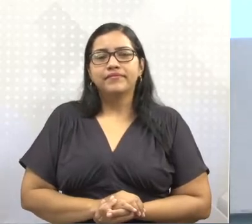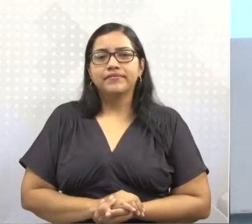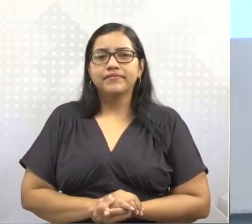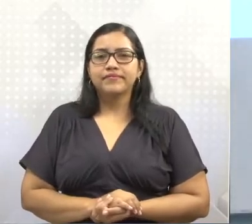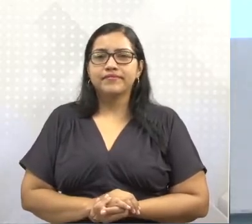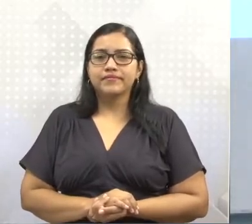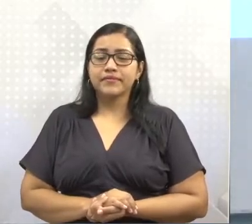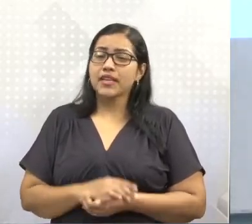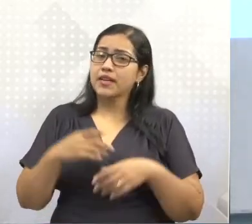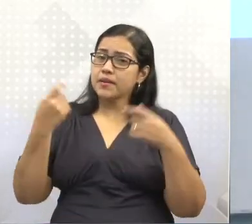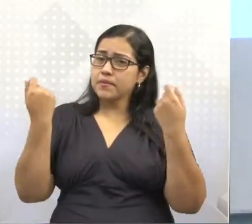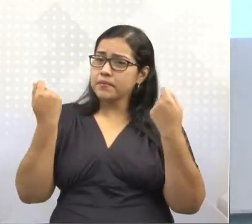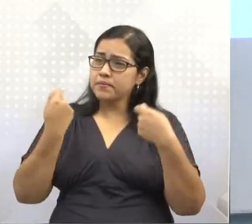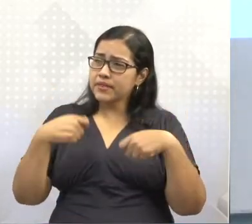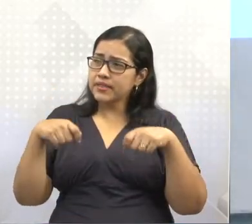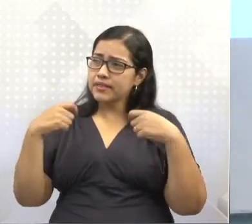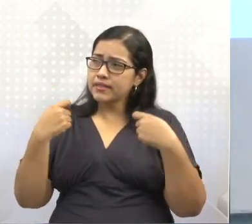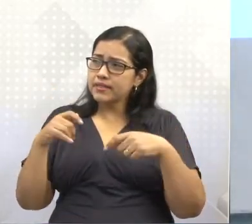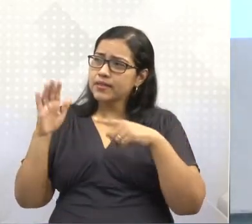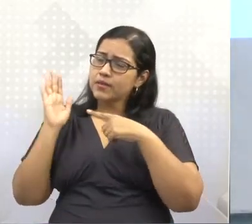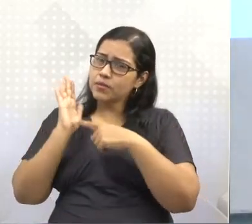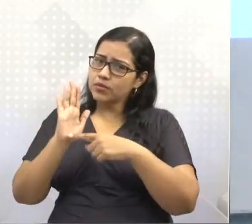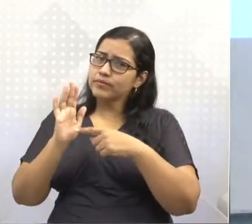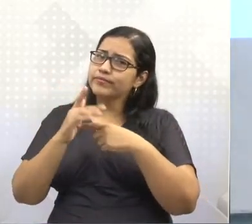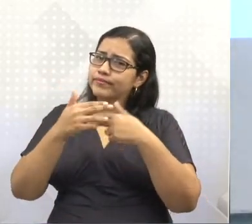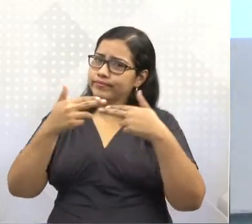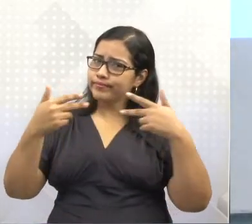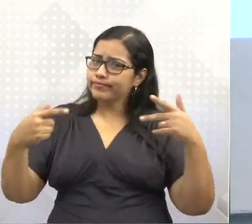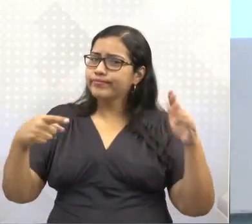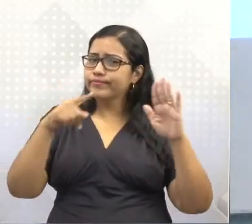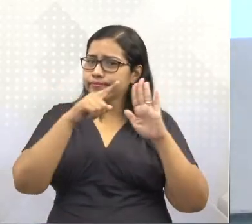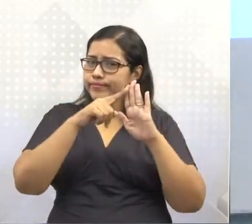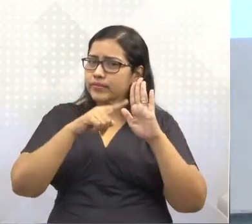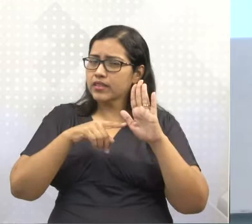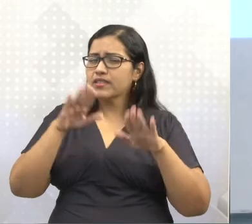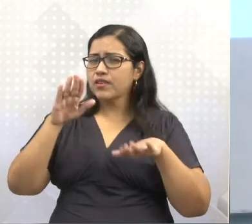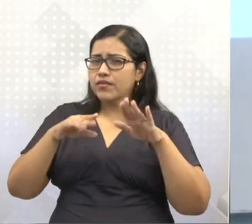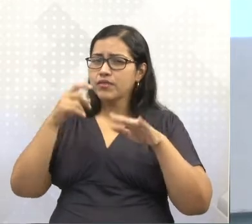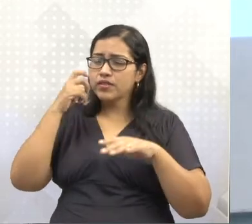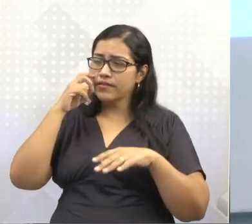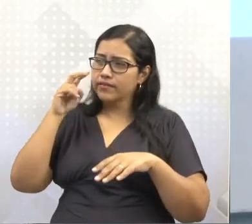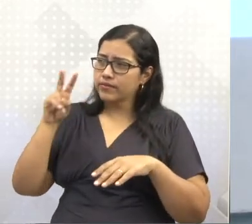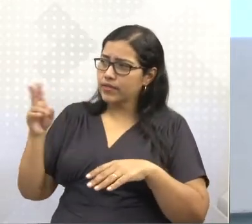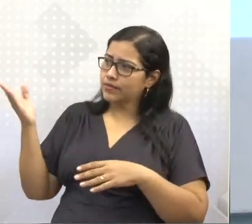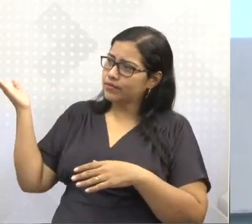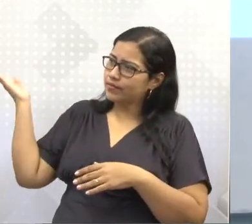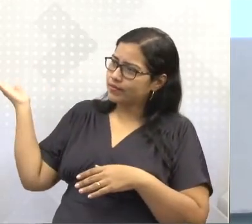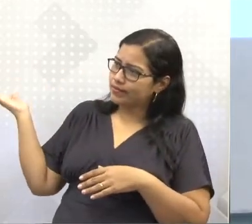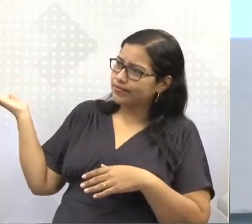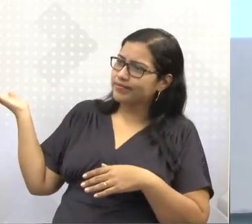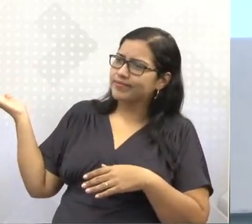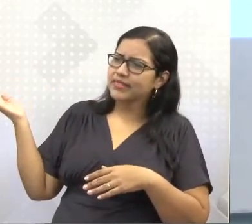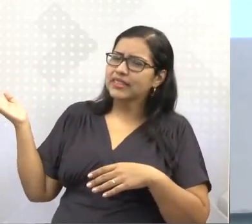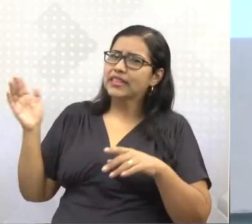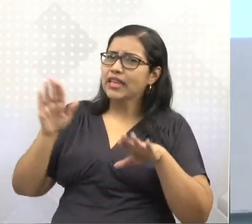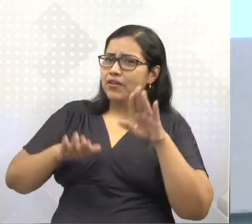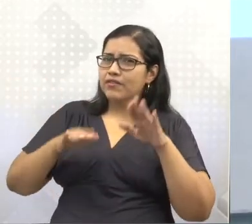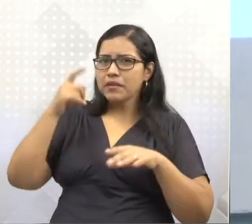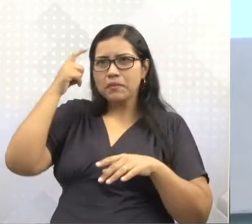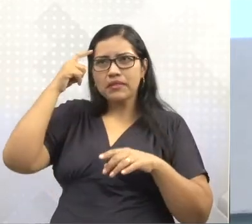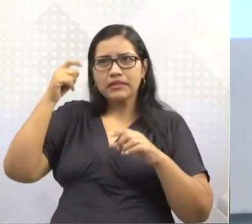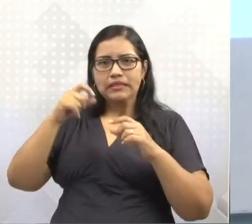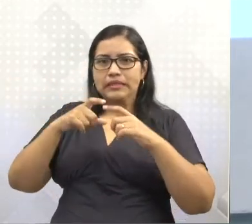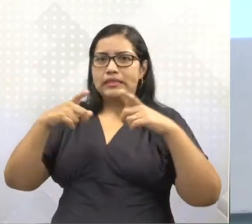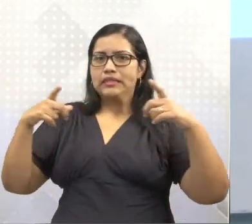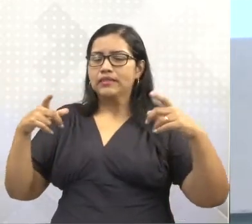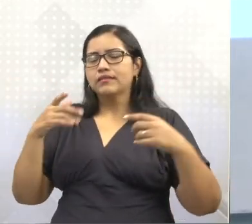É necessário trazermos algumas considerações. Vocês provavelmente devem com medo do tamanho desses slides e as palavras,